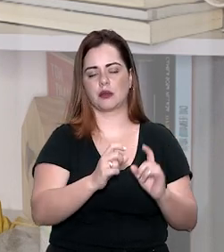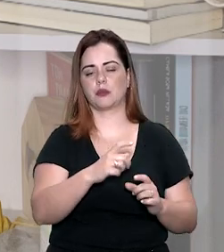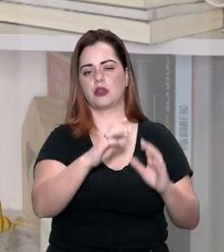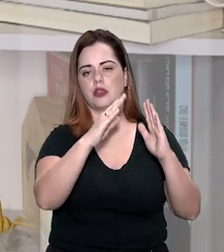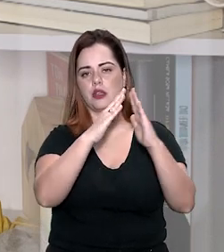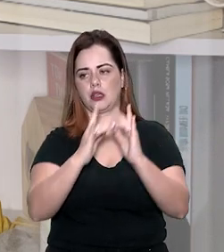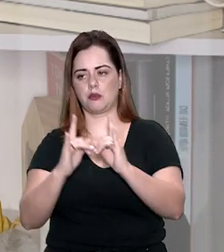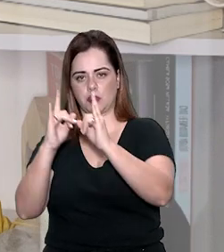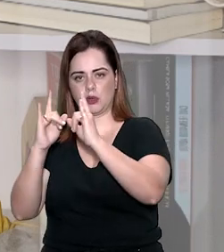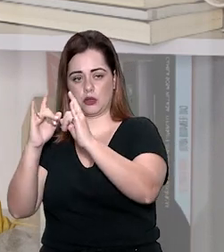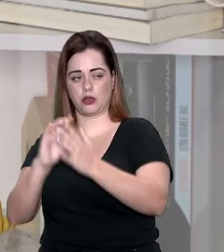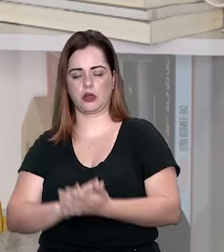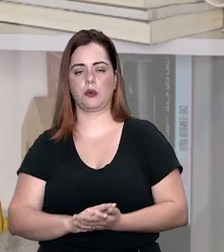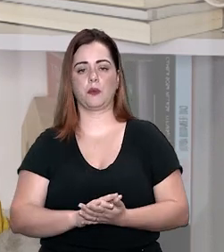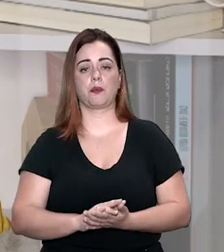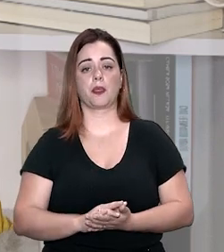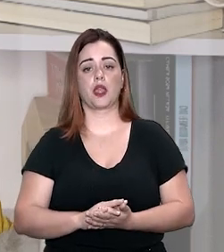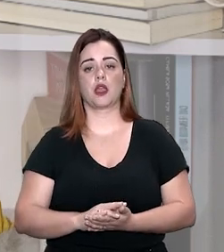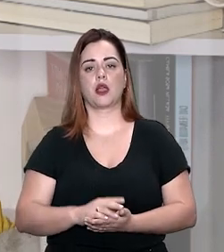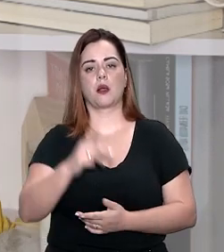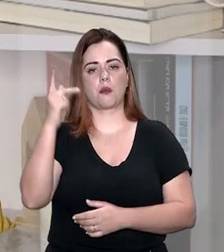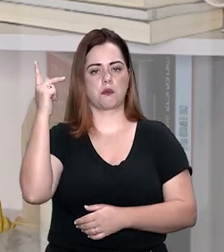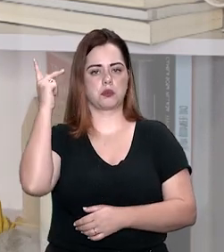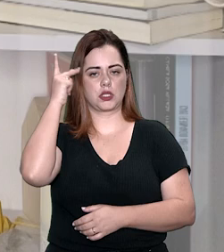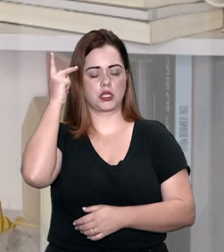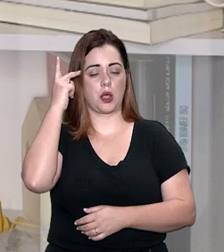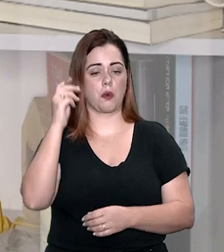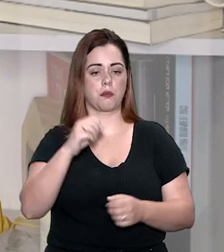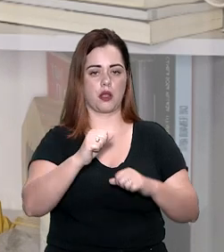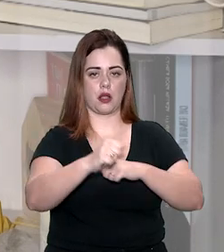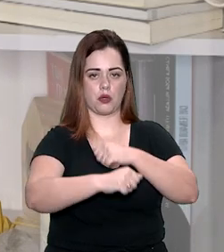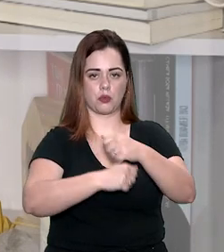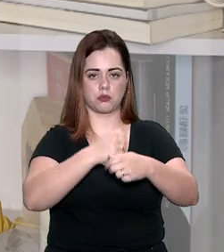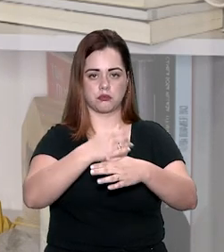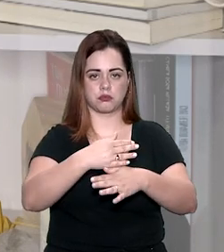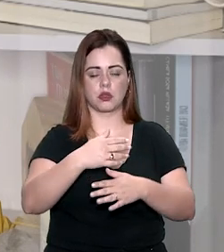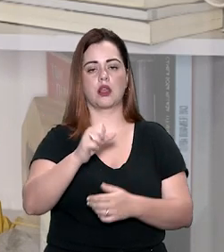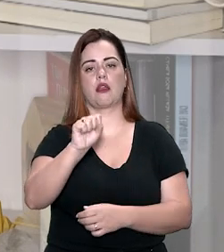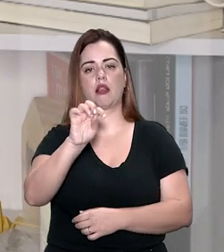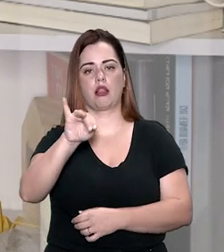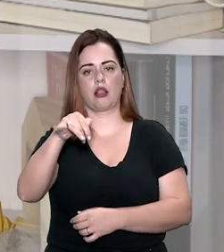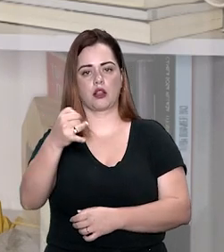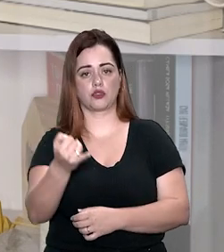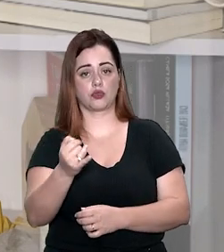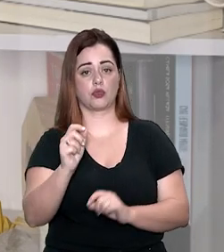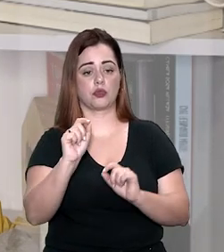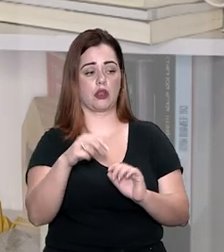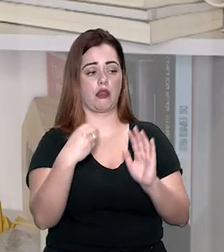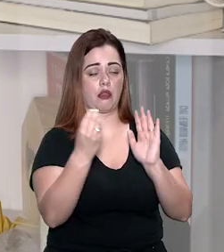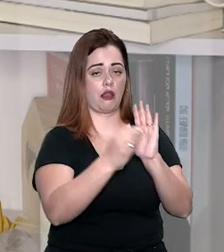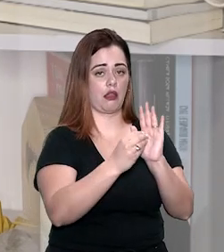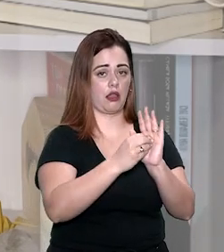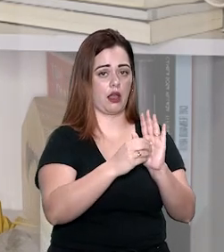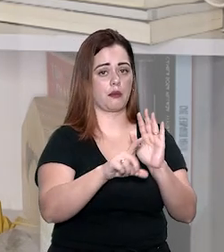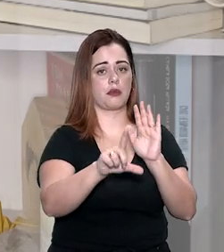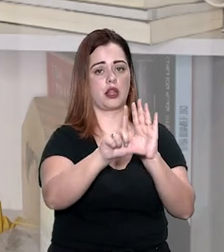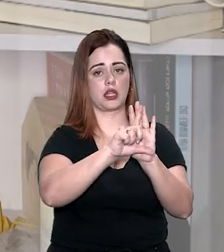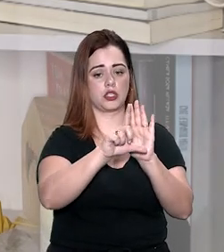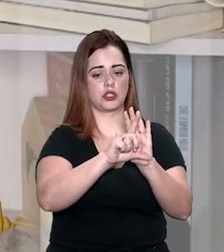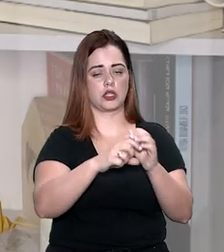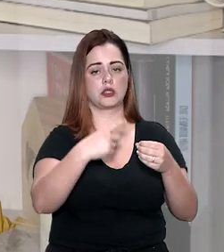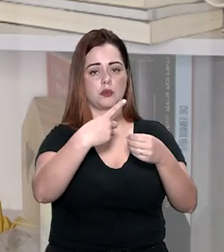O Tribunal Paulista aplicou ainda a súmula 399 do STJ, segundo a qual cabe a legislação